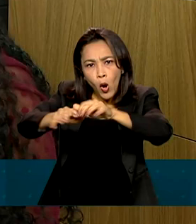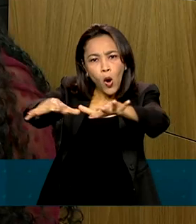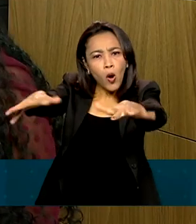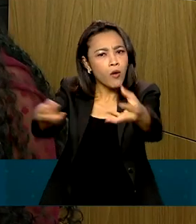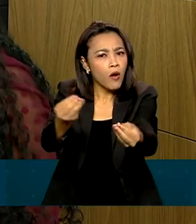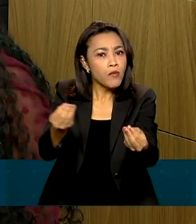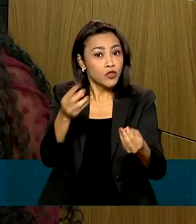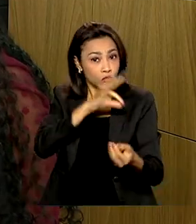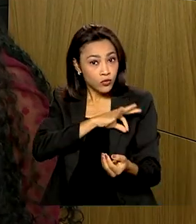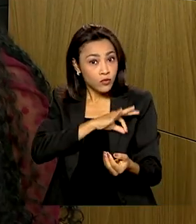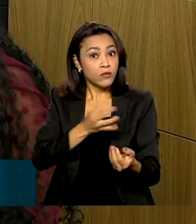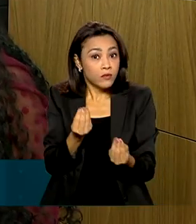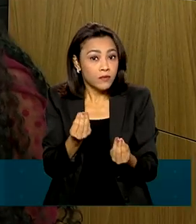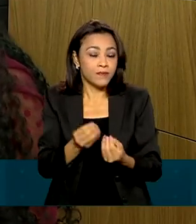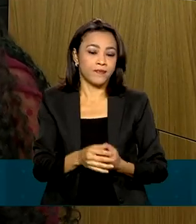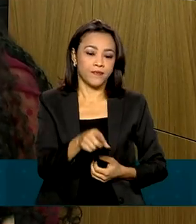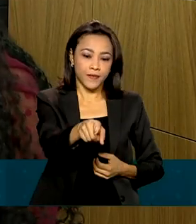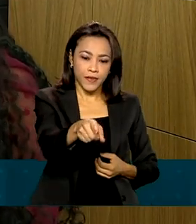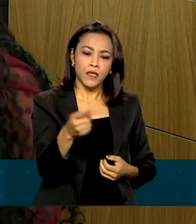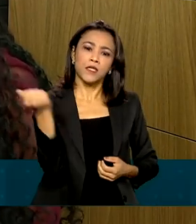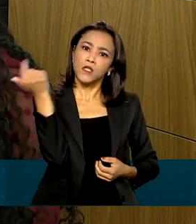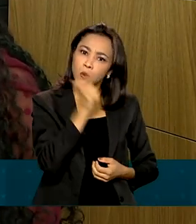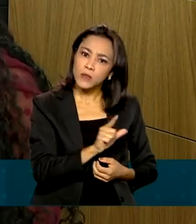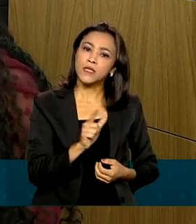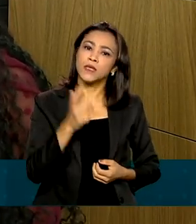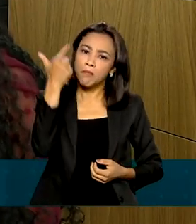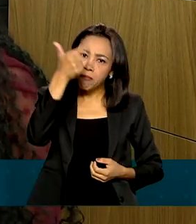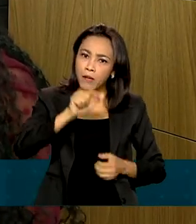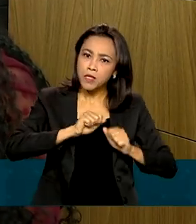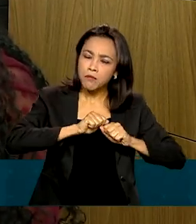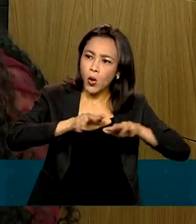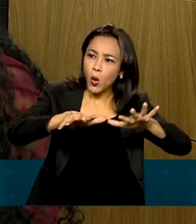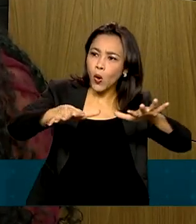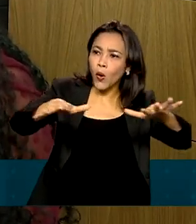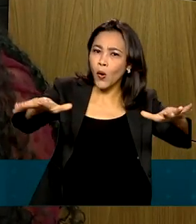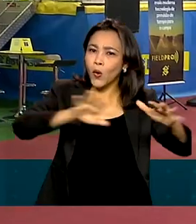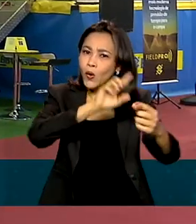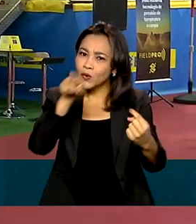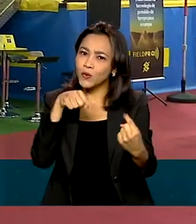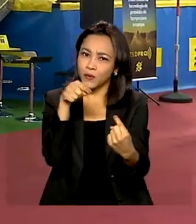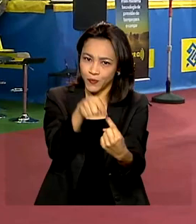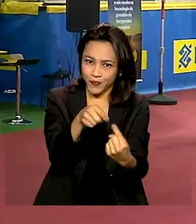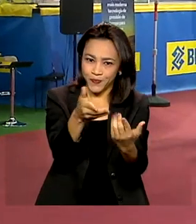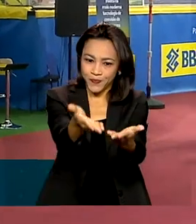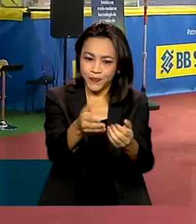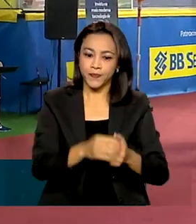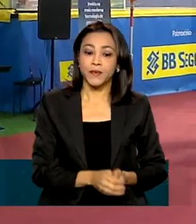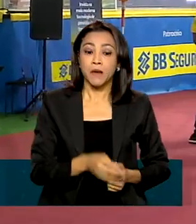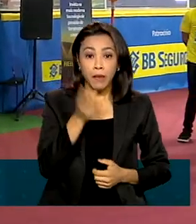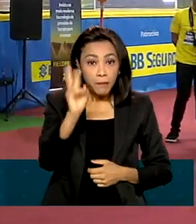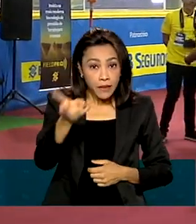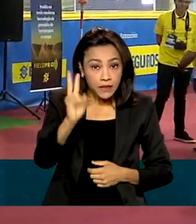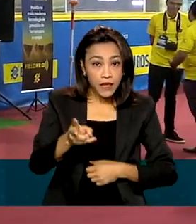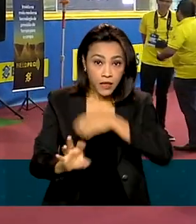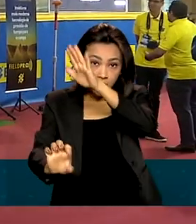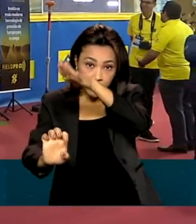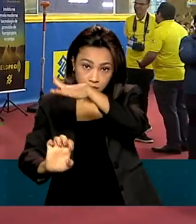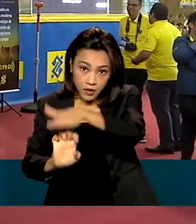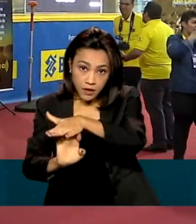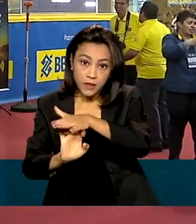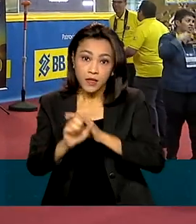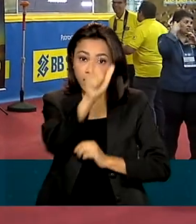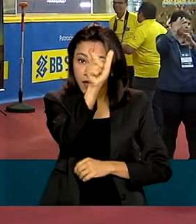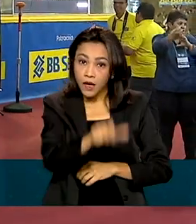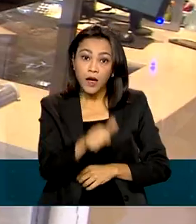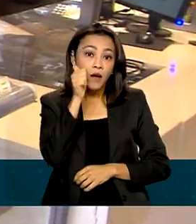Que nós possamos expandir cada vez mais. É o nosso foco. Para manter seu negócio de pé, Estela já